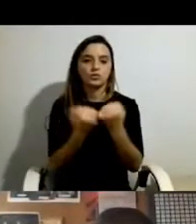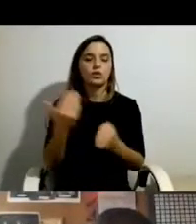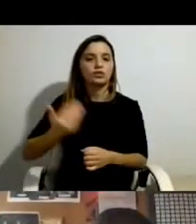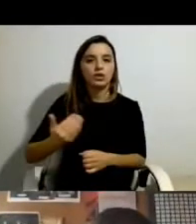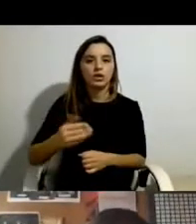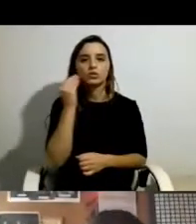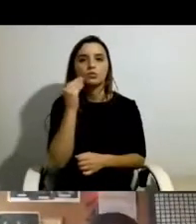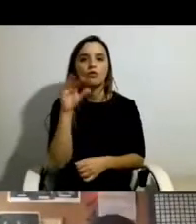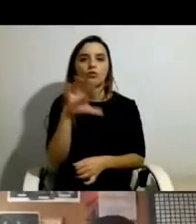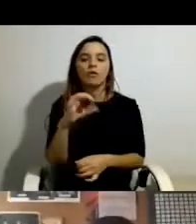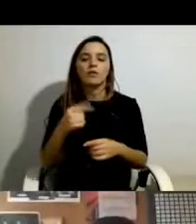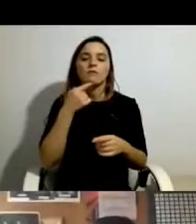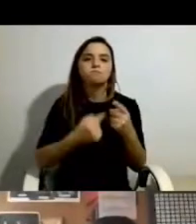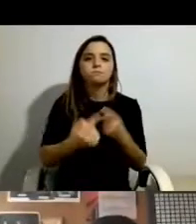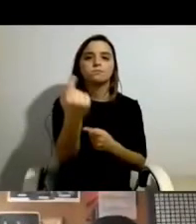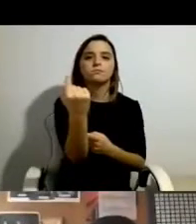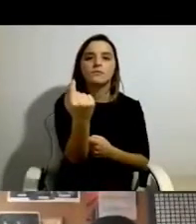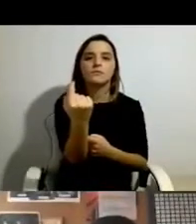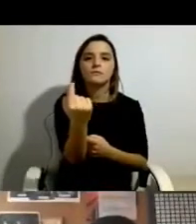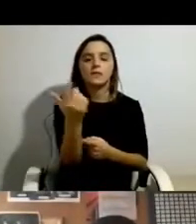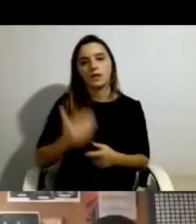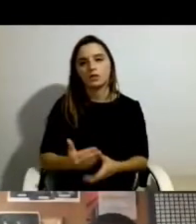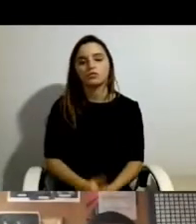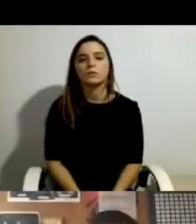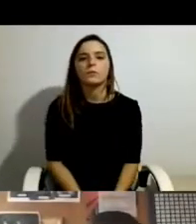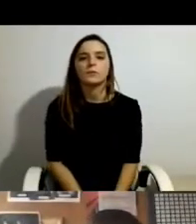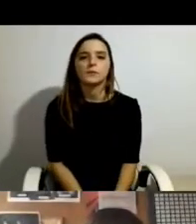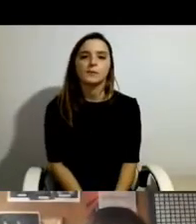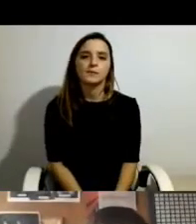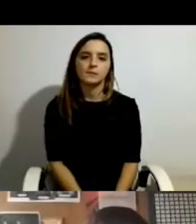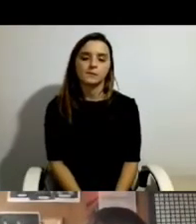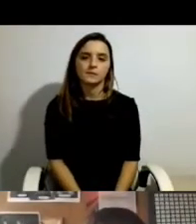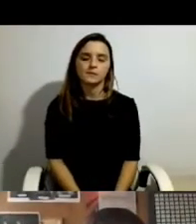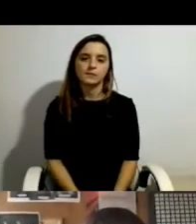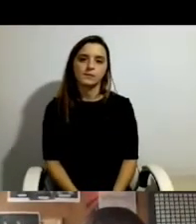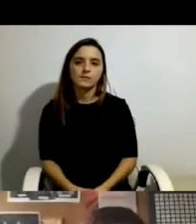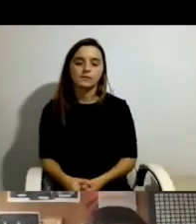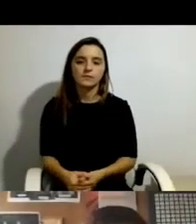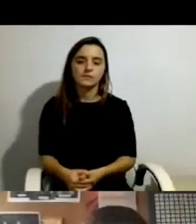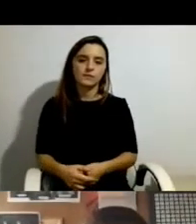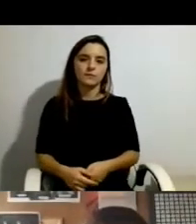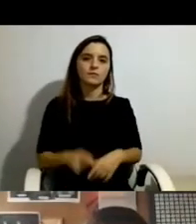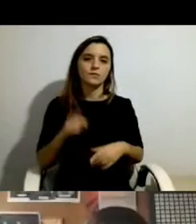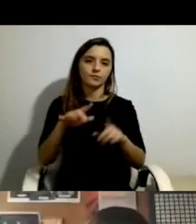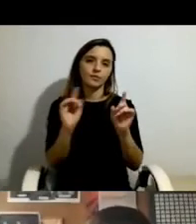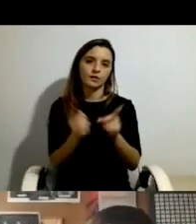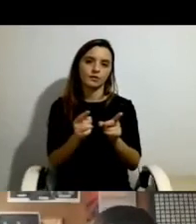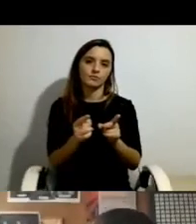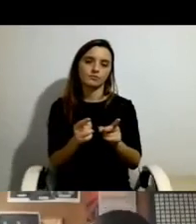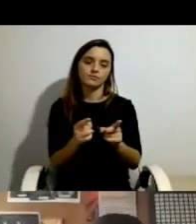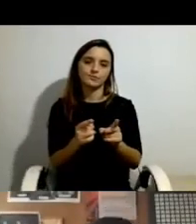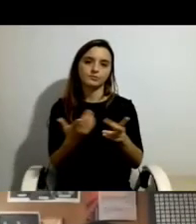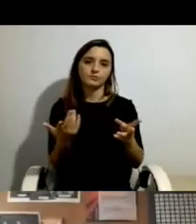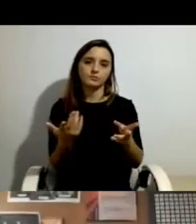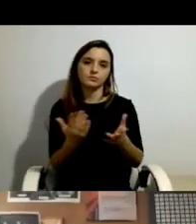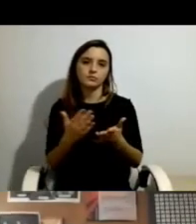devem reivindicar esses direitos. E, finalmente, aqui muito brevemente são umas notas finais, porque penso que o